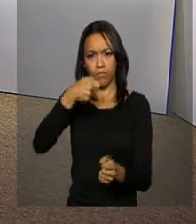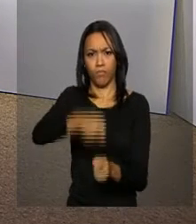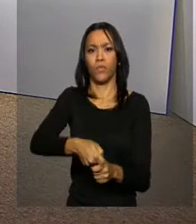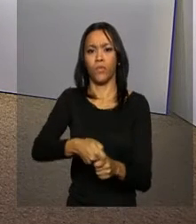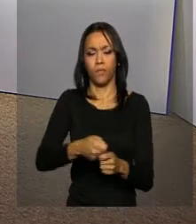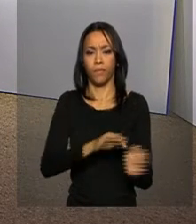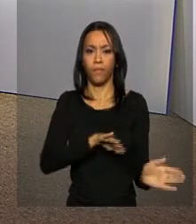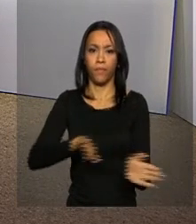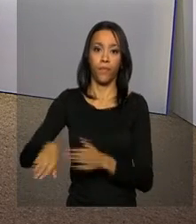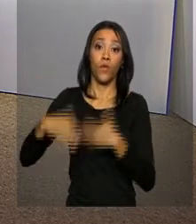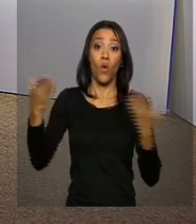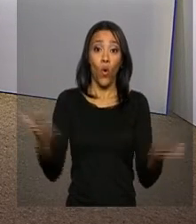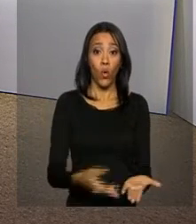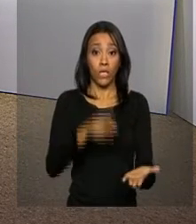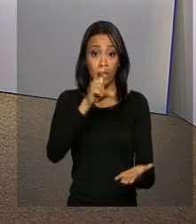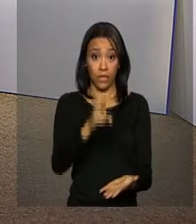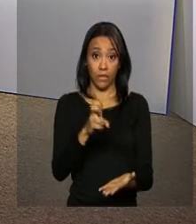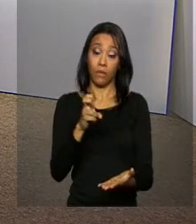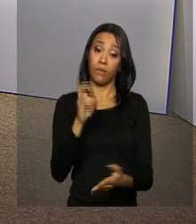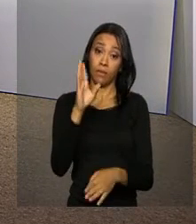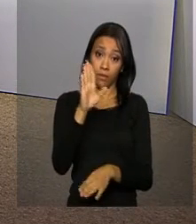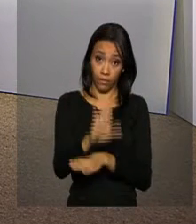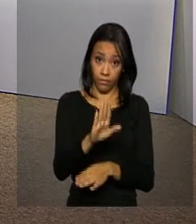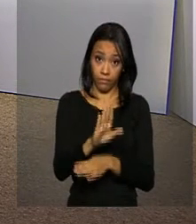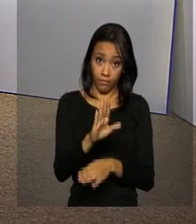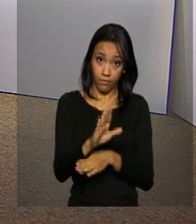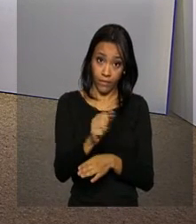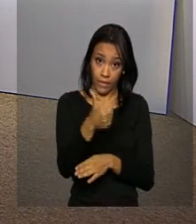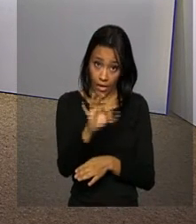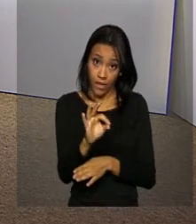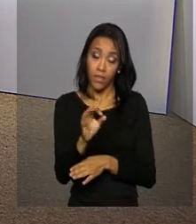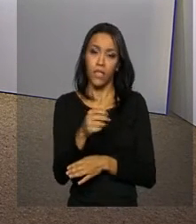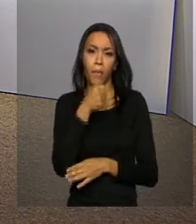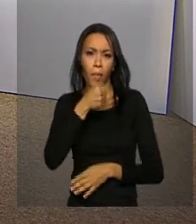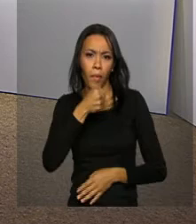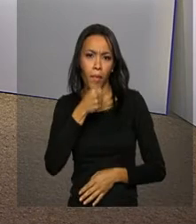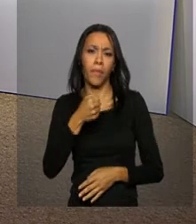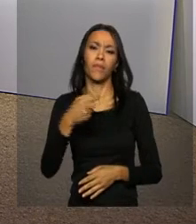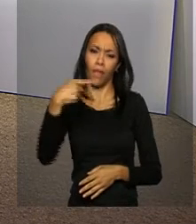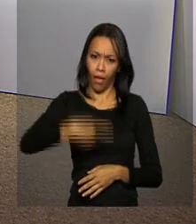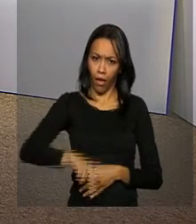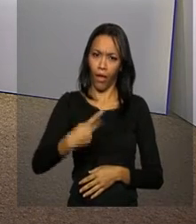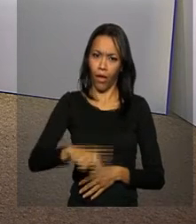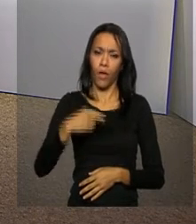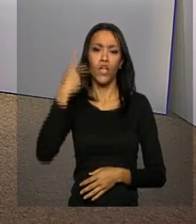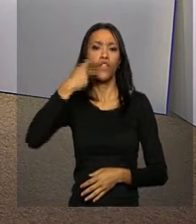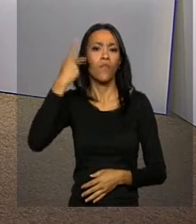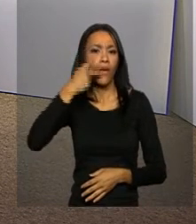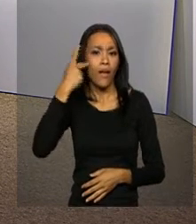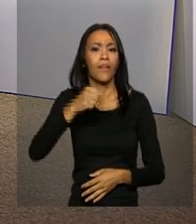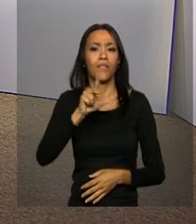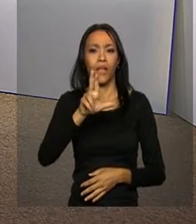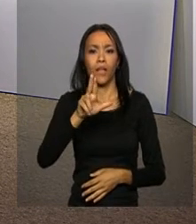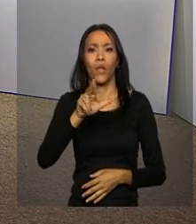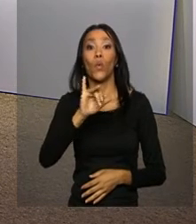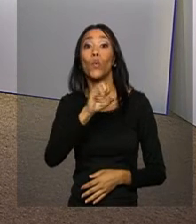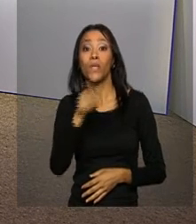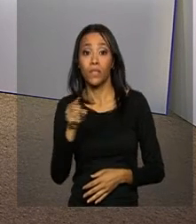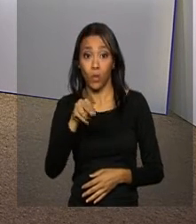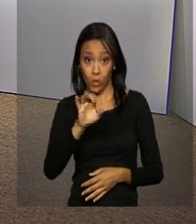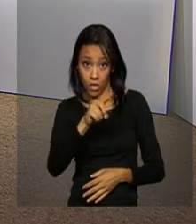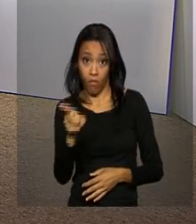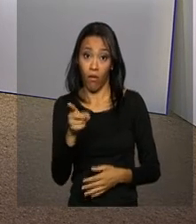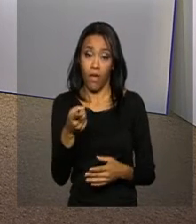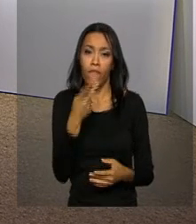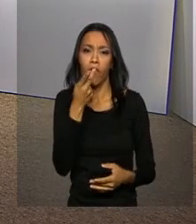E hoje, às 5h10 da tarde, você acompanha aqui na NBR a entrevista exclusiva do advogado geral da União, Luiz Inácio Adams. Ele vai falar sobre a